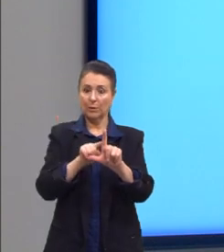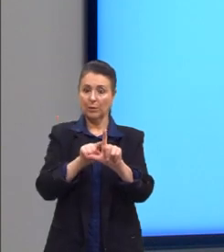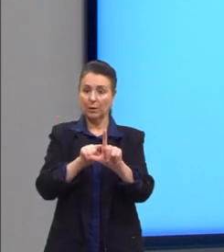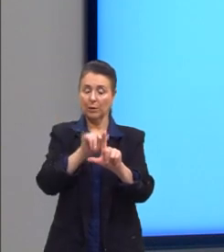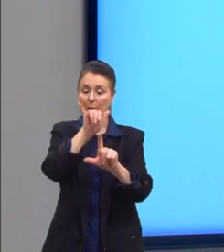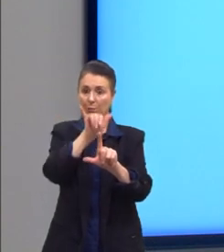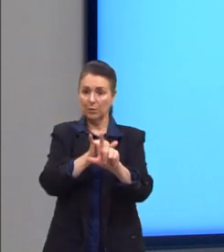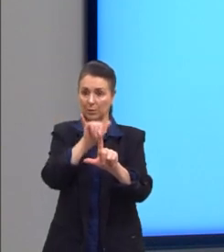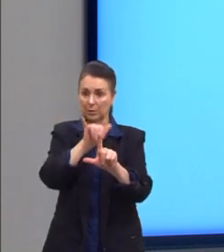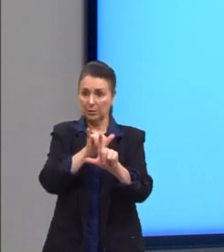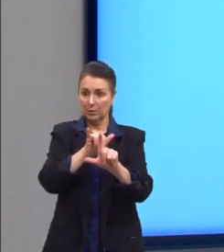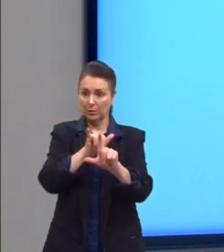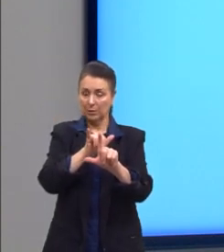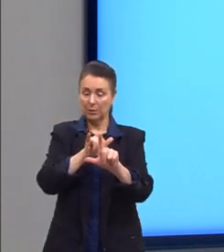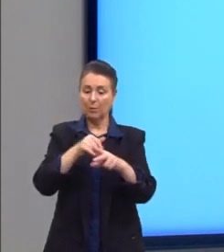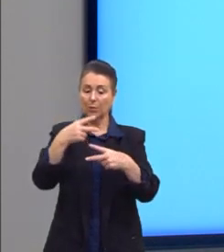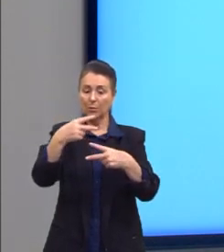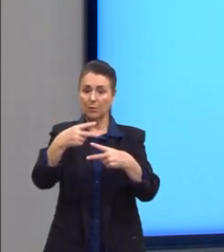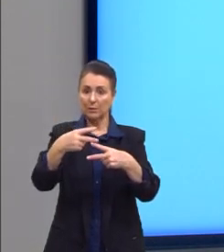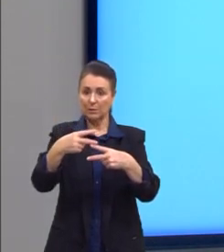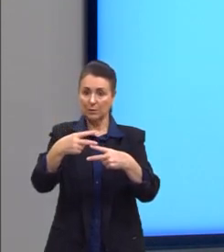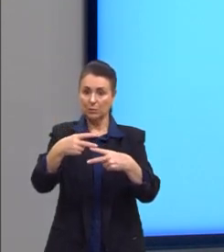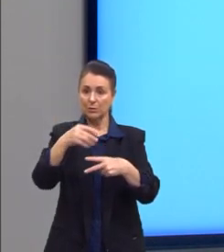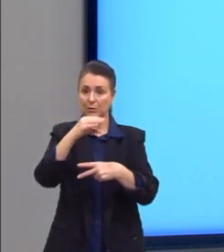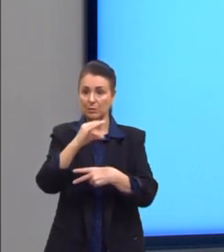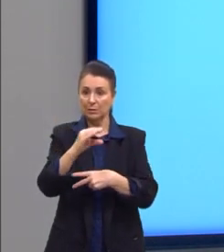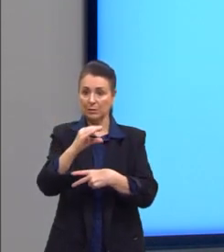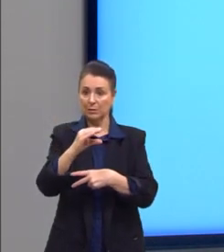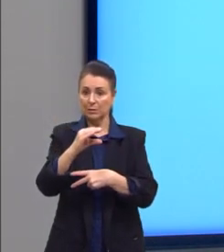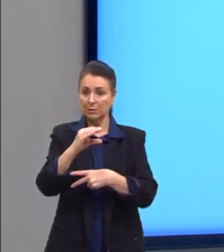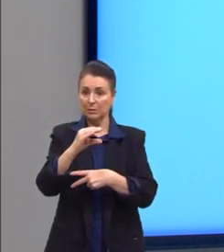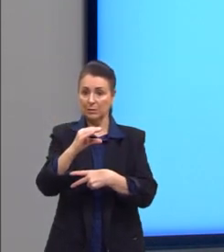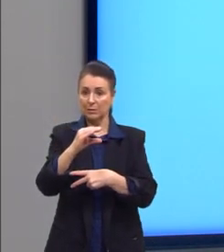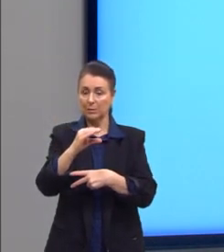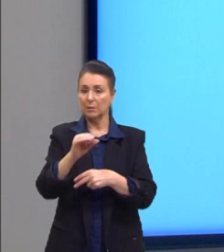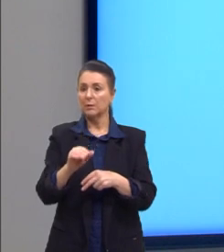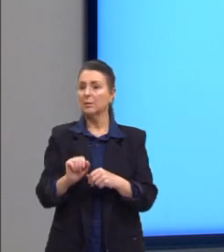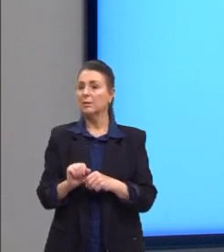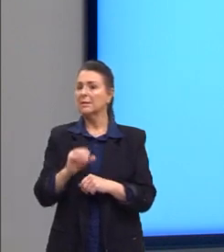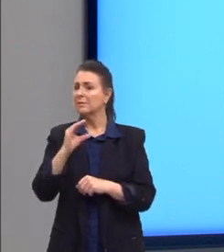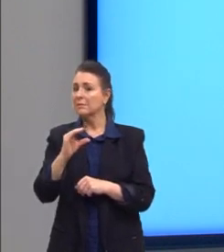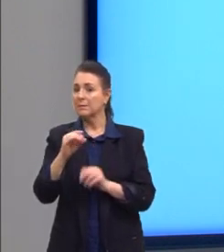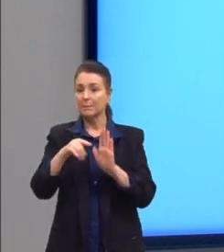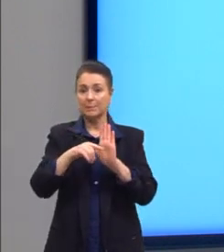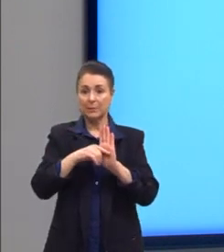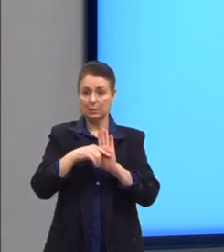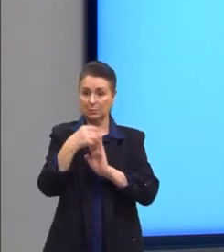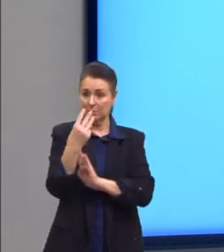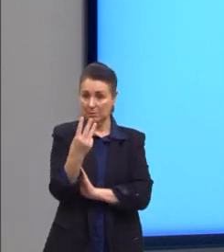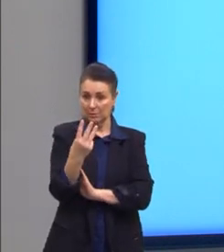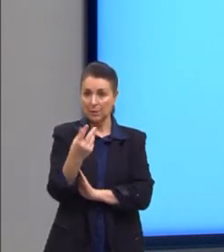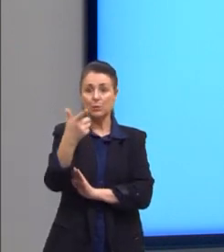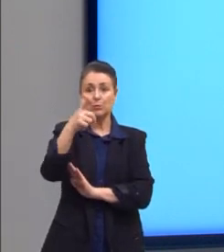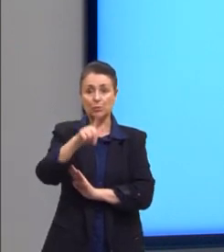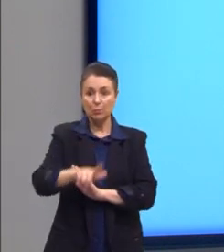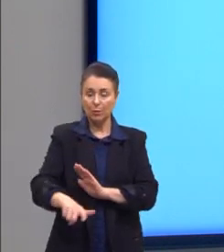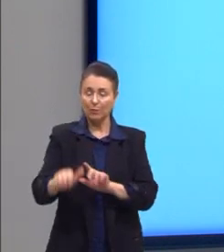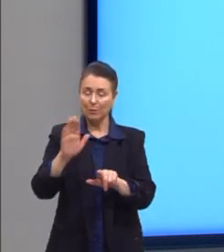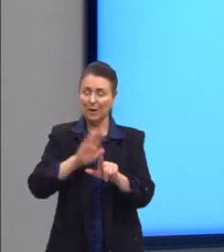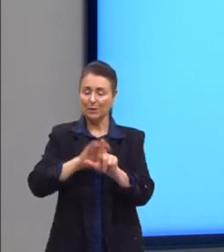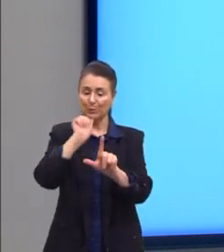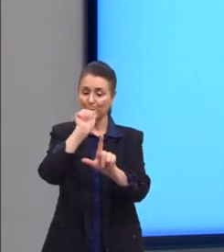coeficiente C, e na nossa função o C vale menos 3. Então, marcamos outro pontinho,